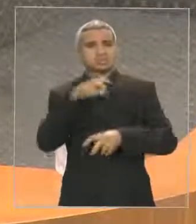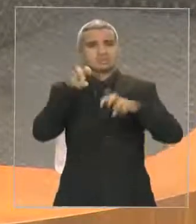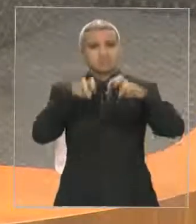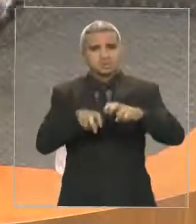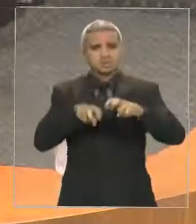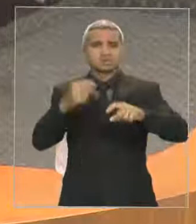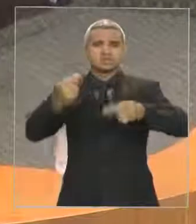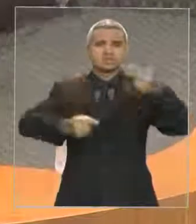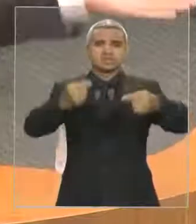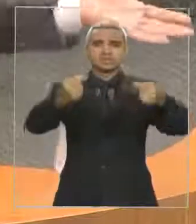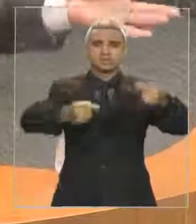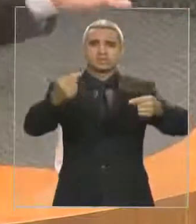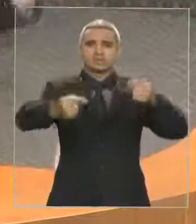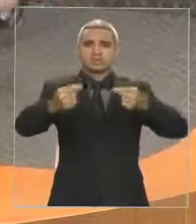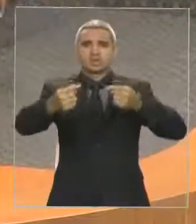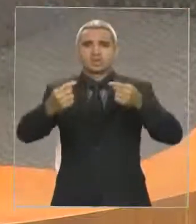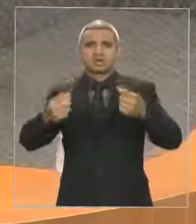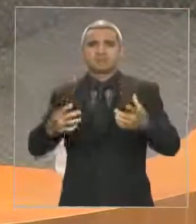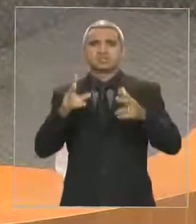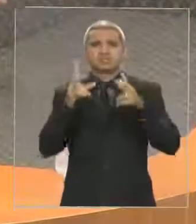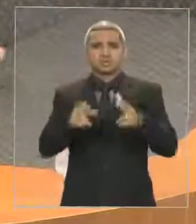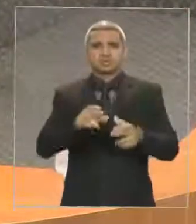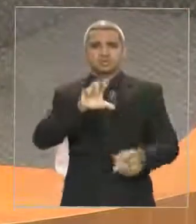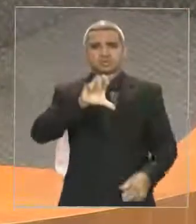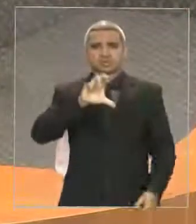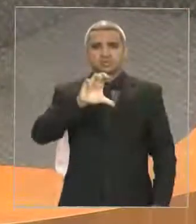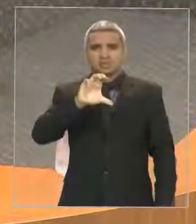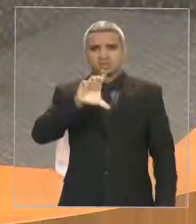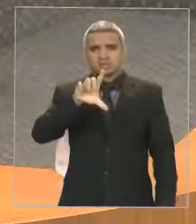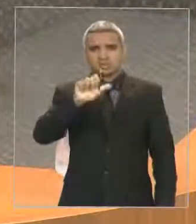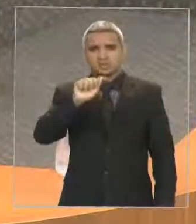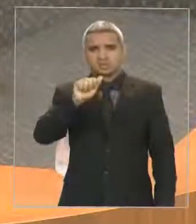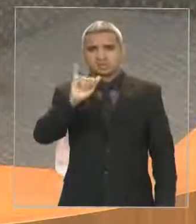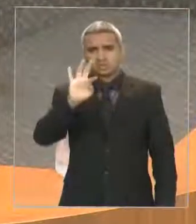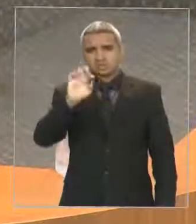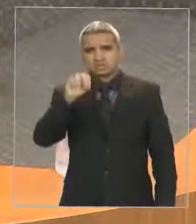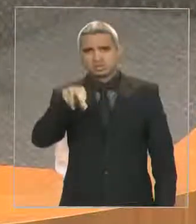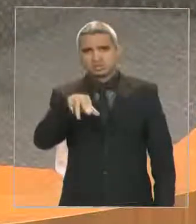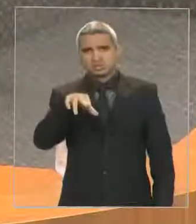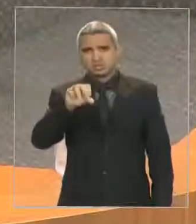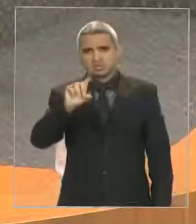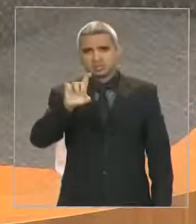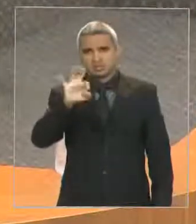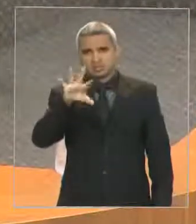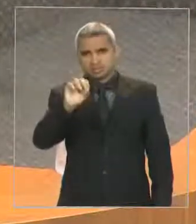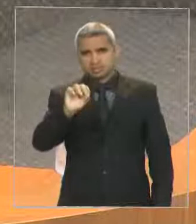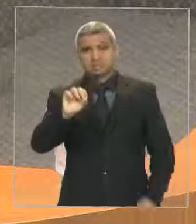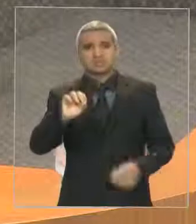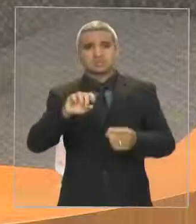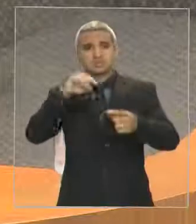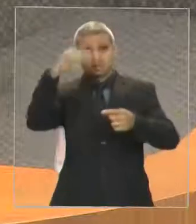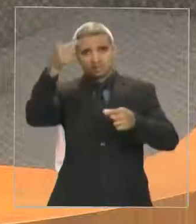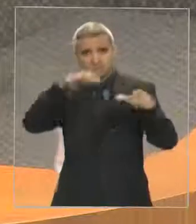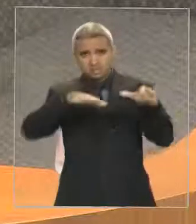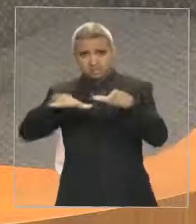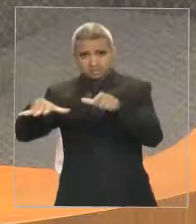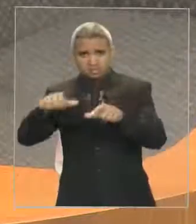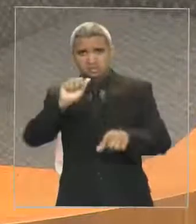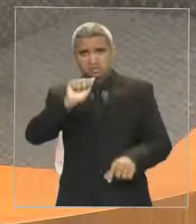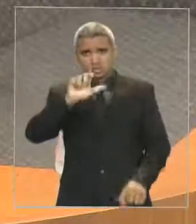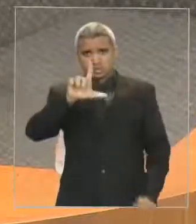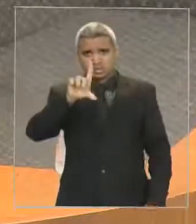os deputados, assim como feito com Cleiton Leito, será feito na semana que vem com a DELMA, mas um amplo debate democrático e